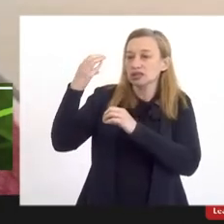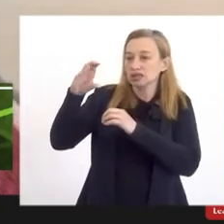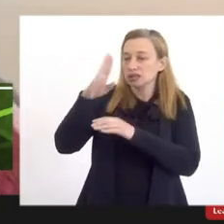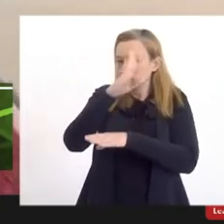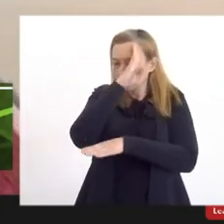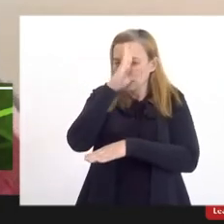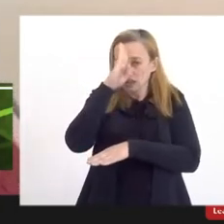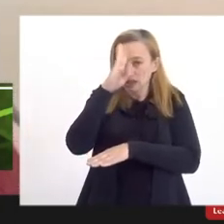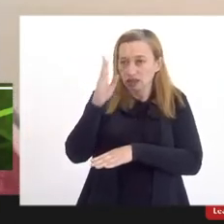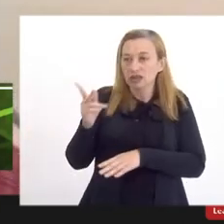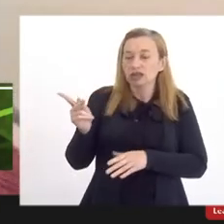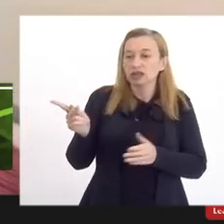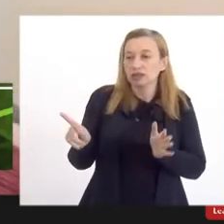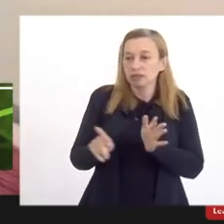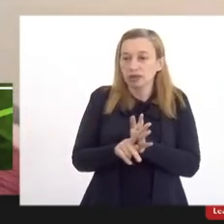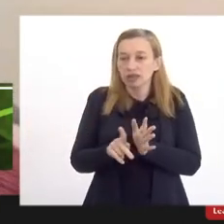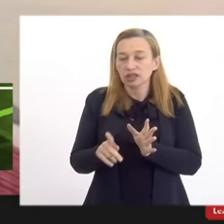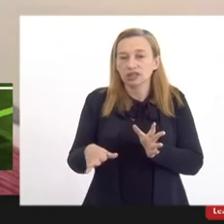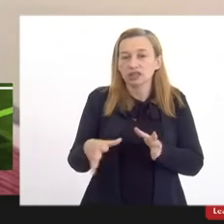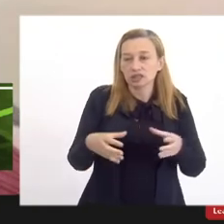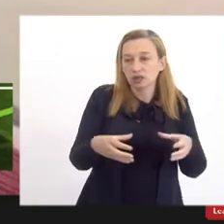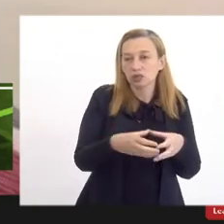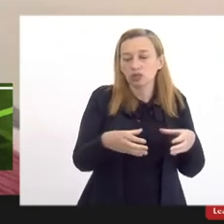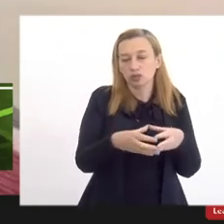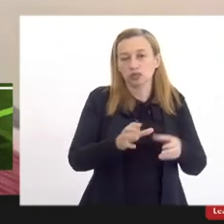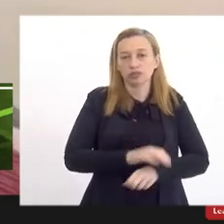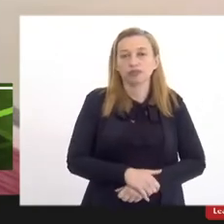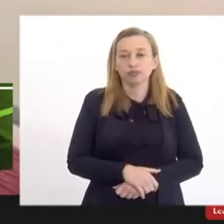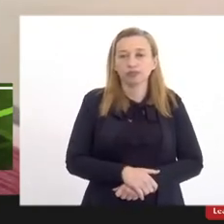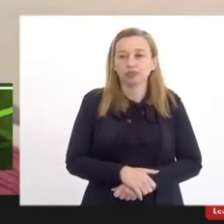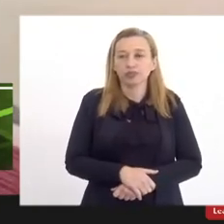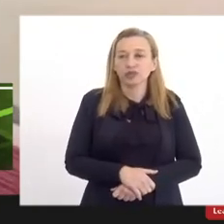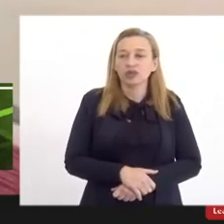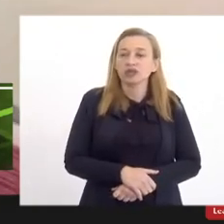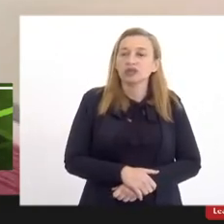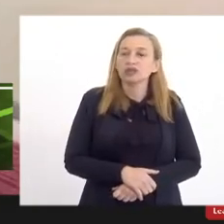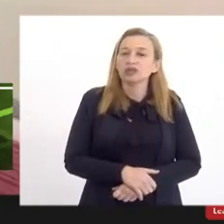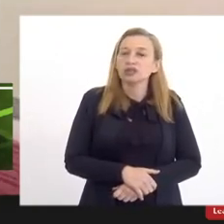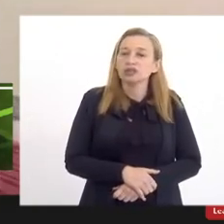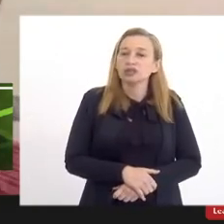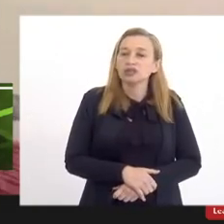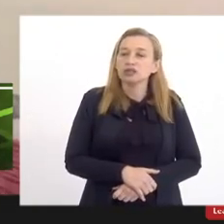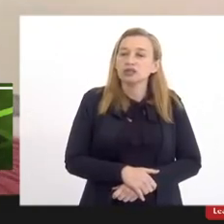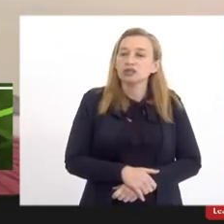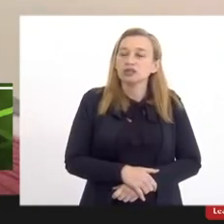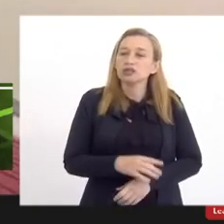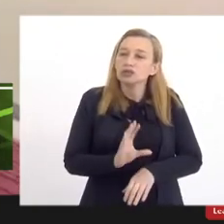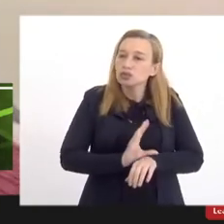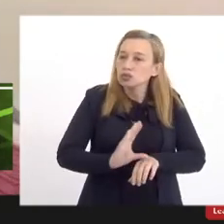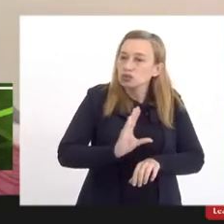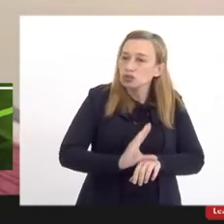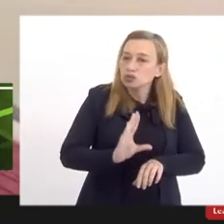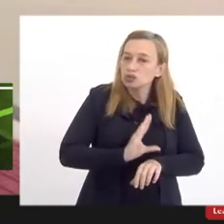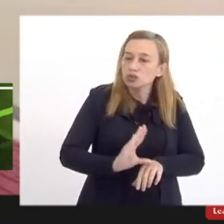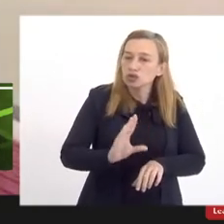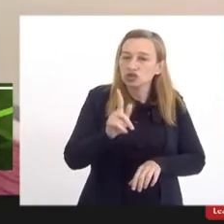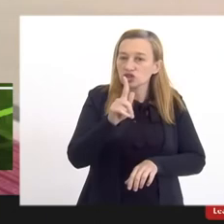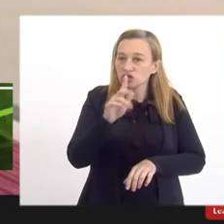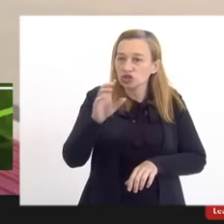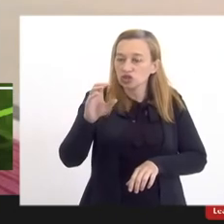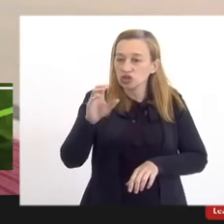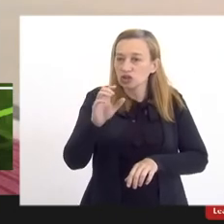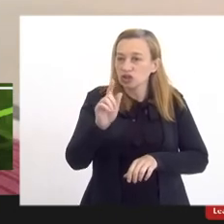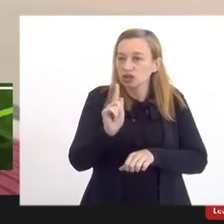pertencimento à comunidade isso se dá desde os nossos cursos de geociência por